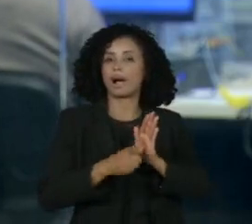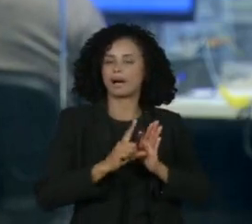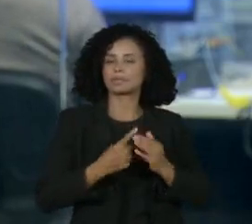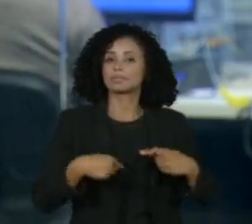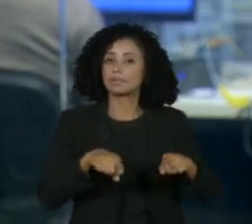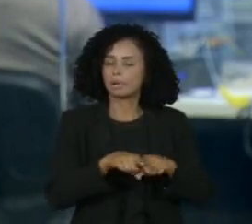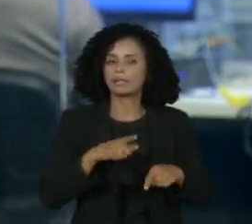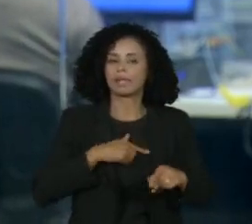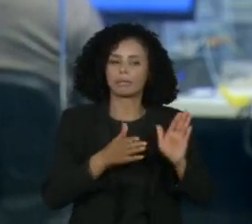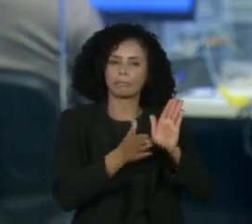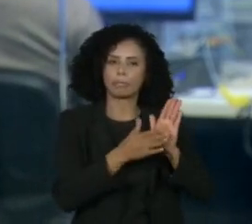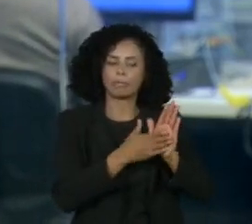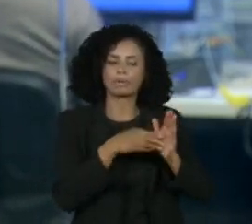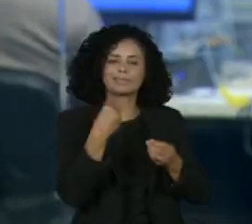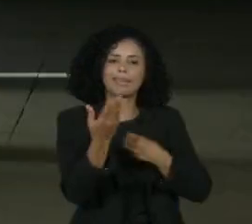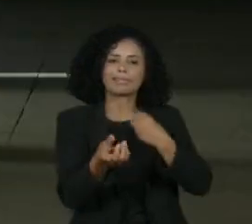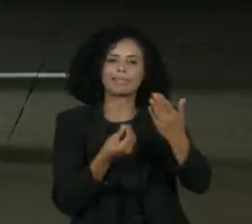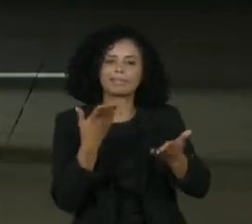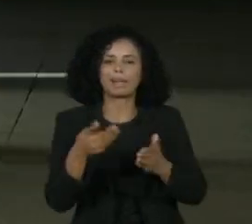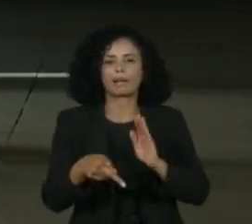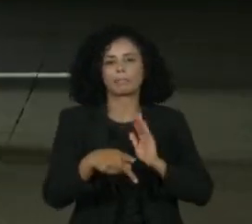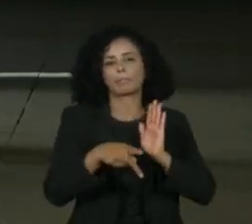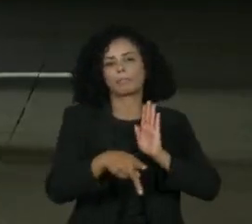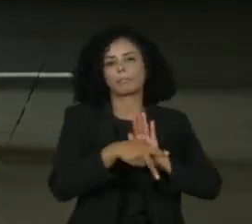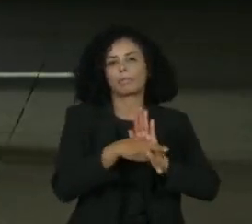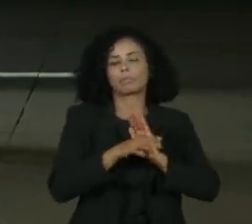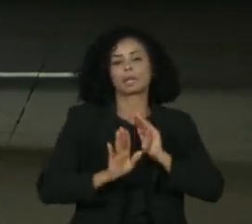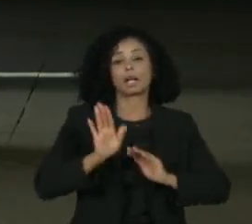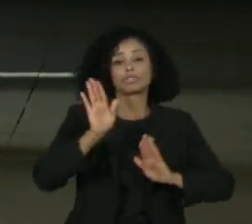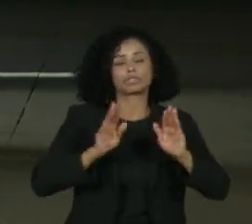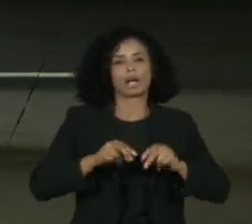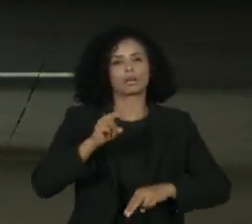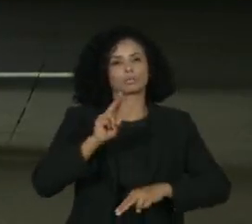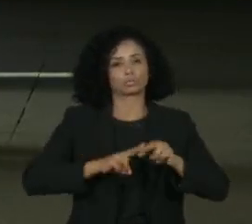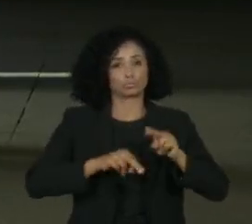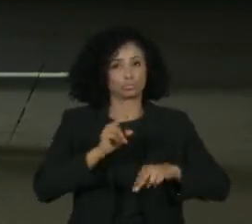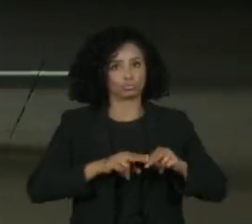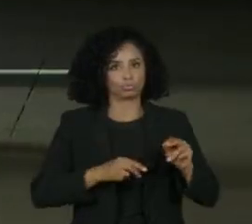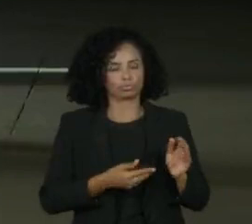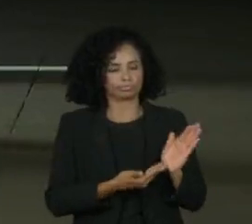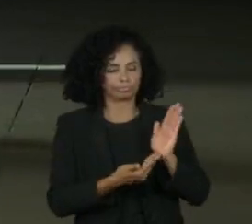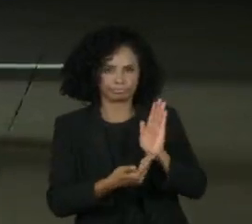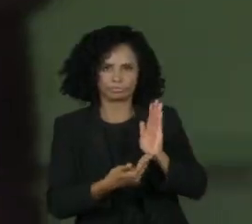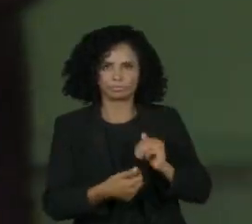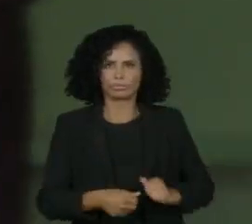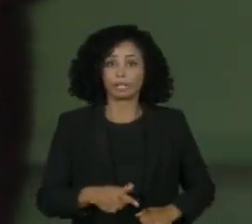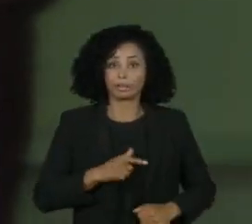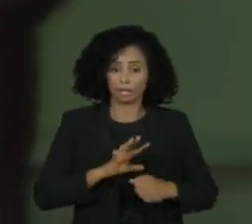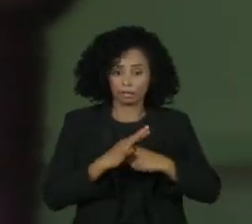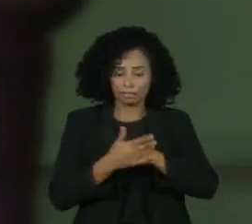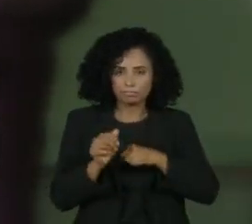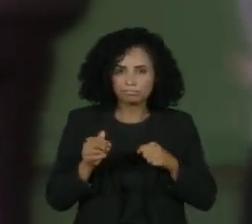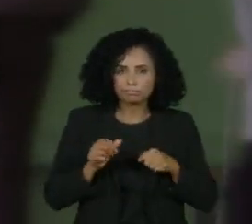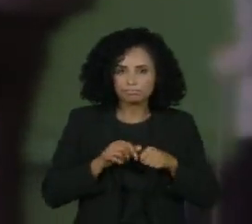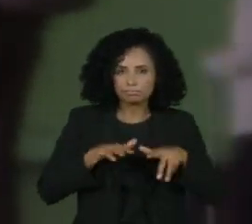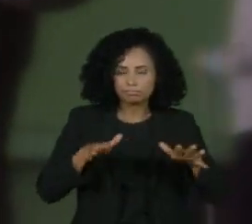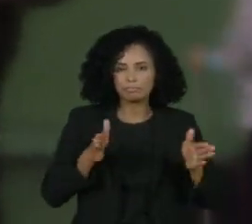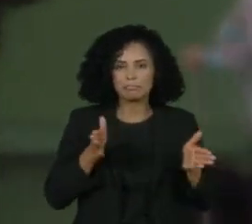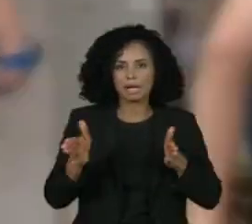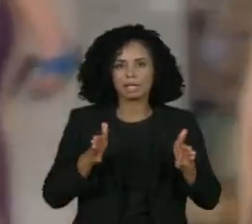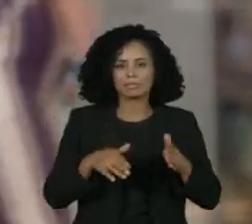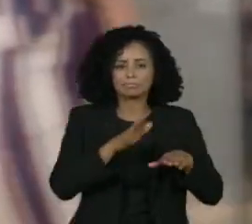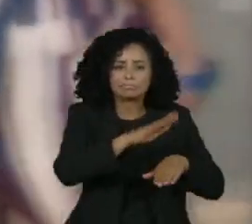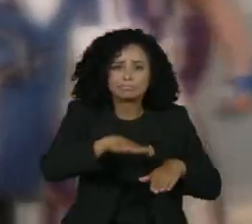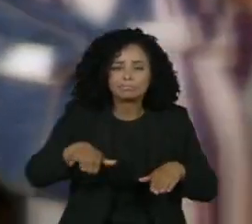candidatos à presidência em julho. A pandemia deixou mais de 45 mil crianças e adolescentes brasileiros